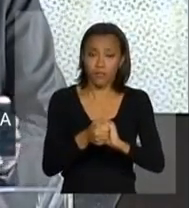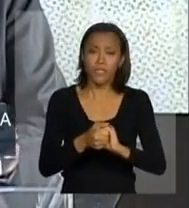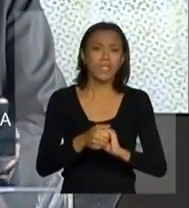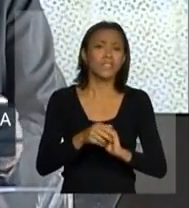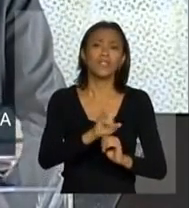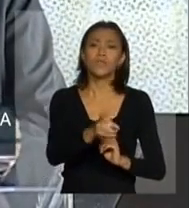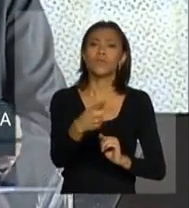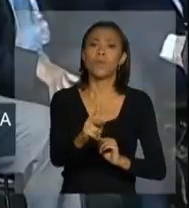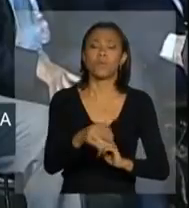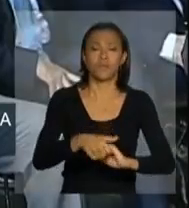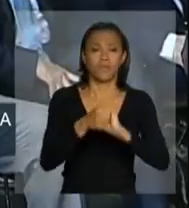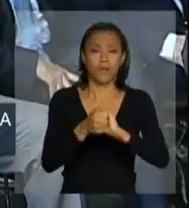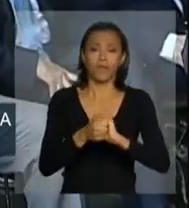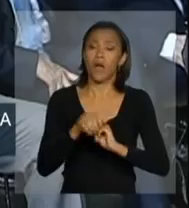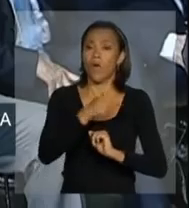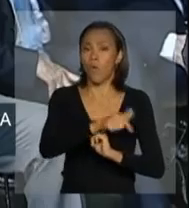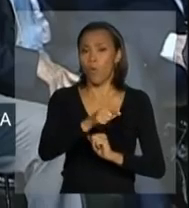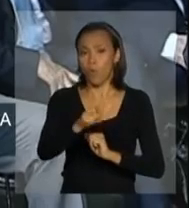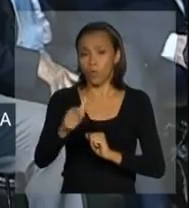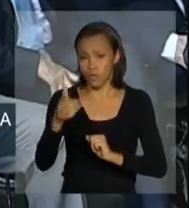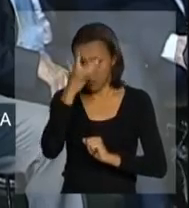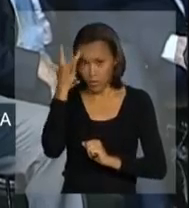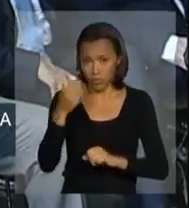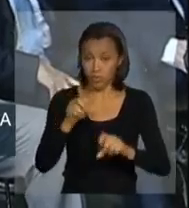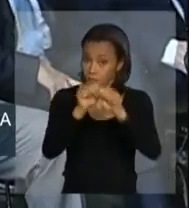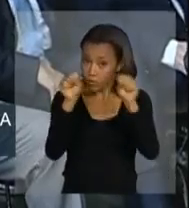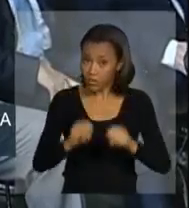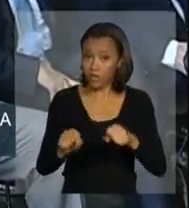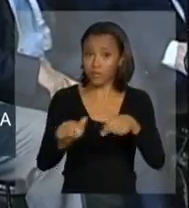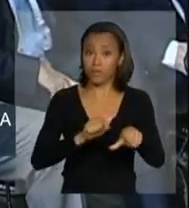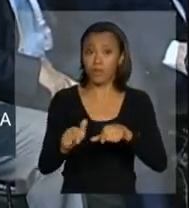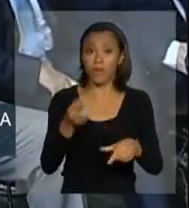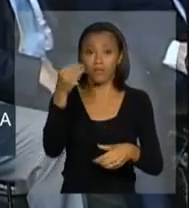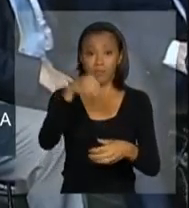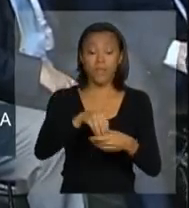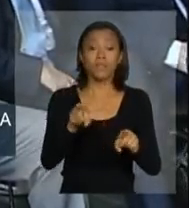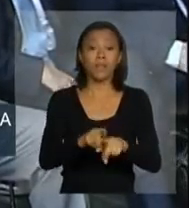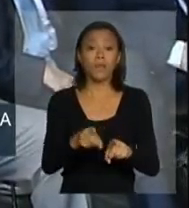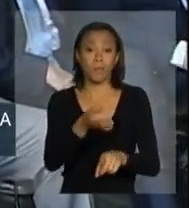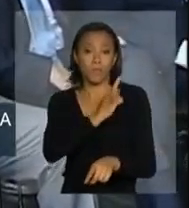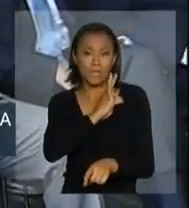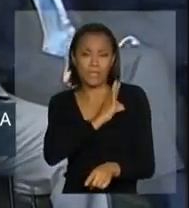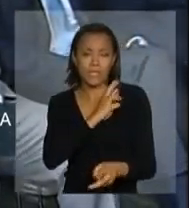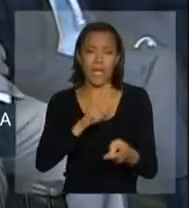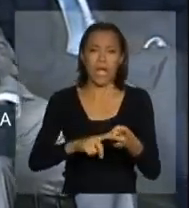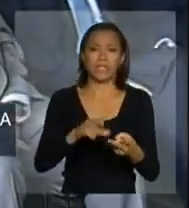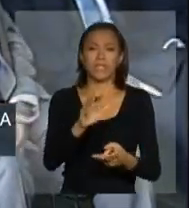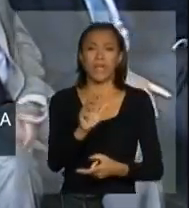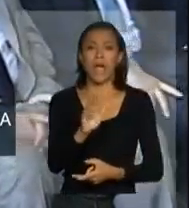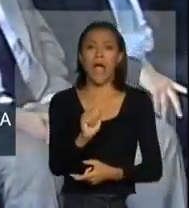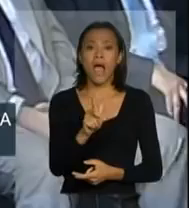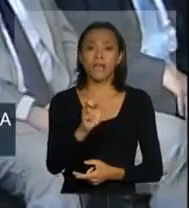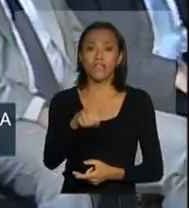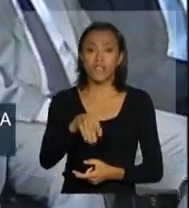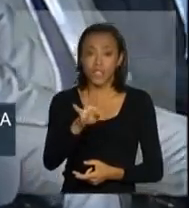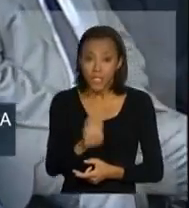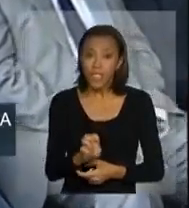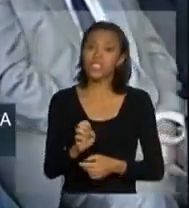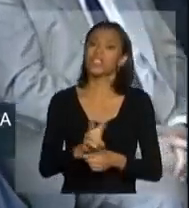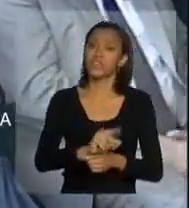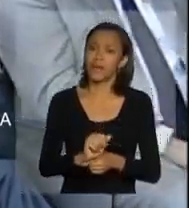saudar todos os servidores policiais e agentes que estarão atuando